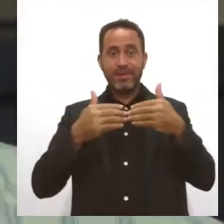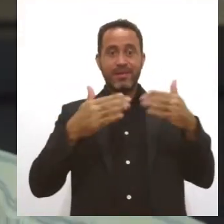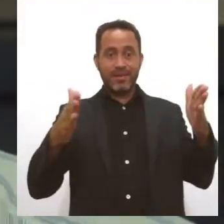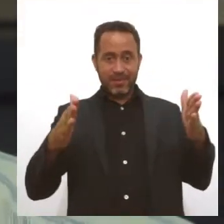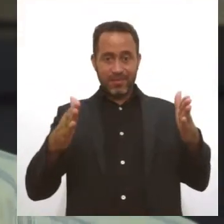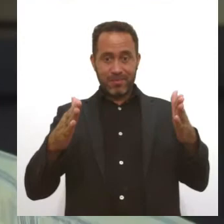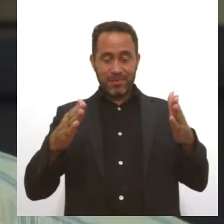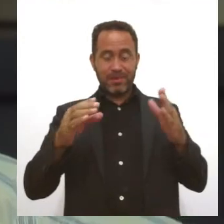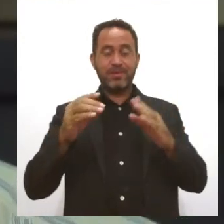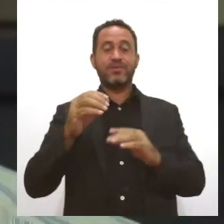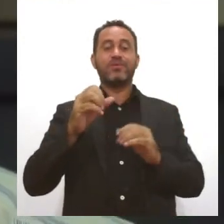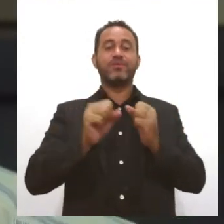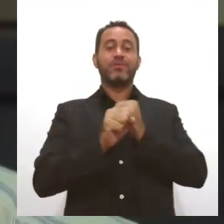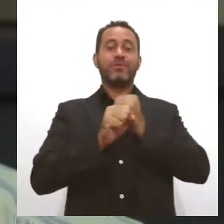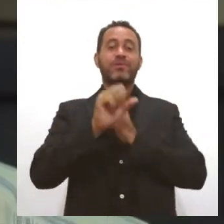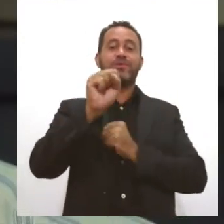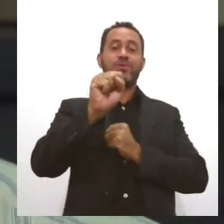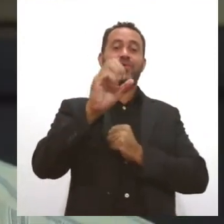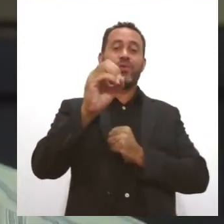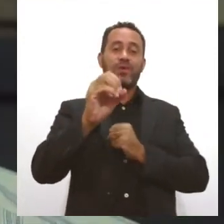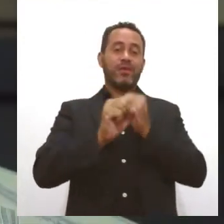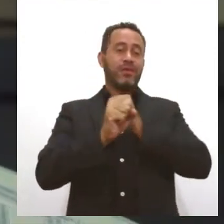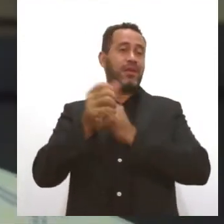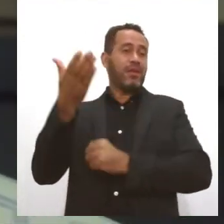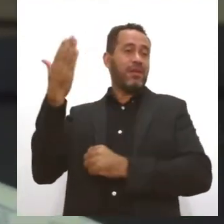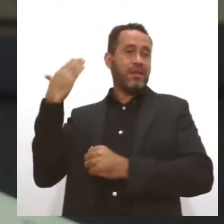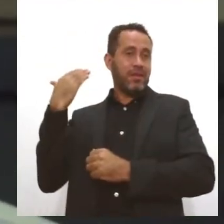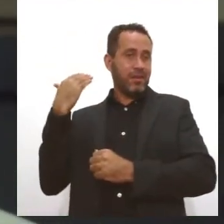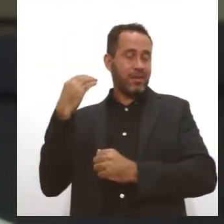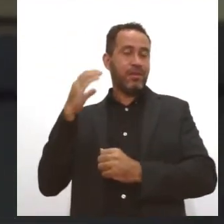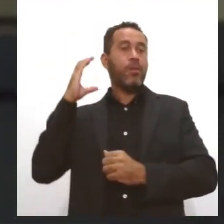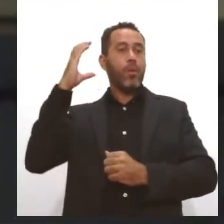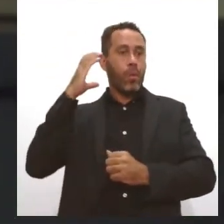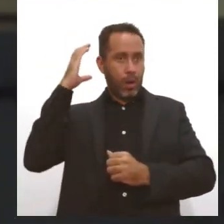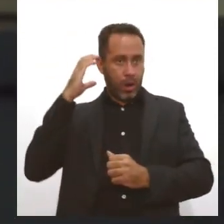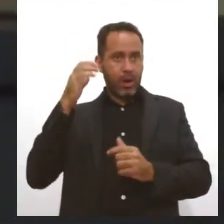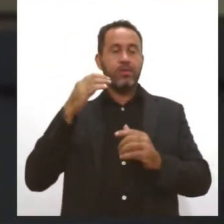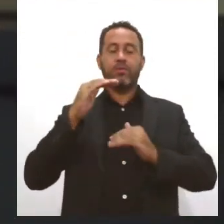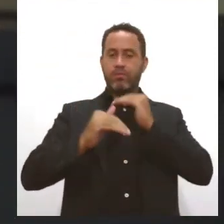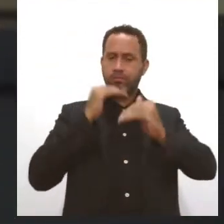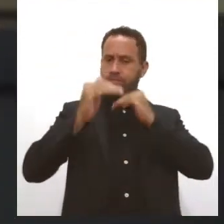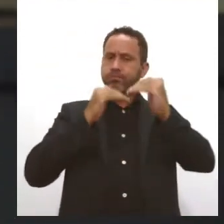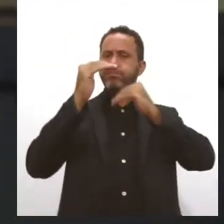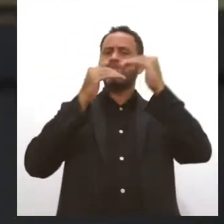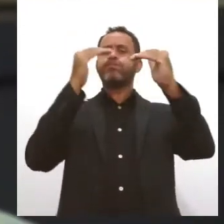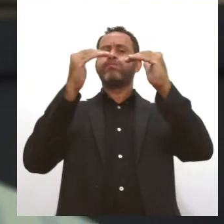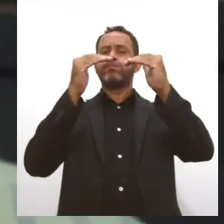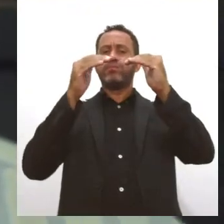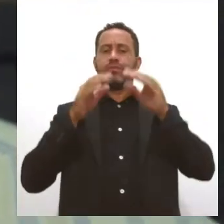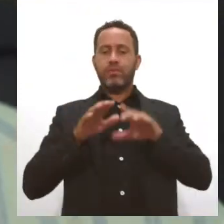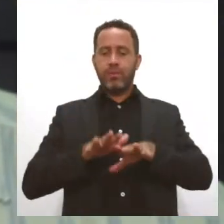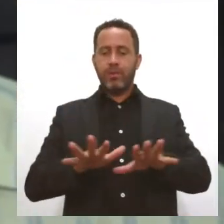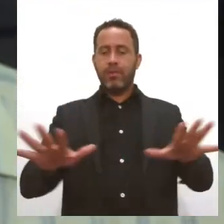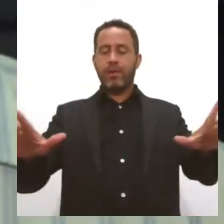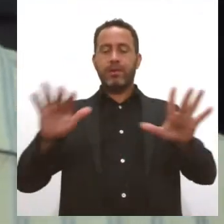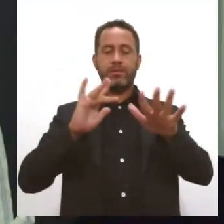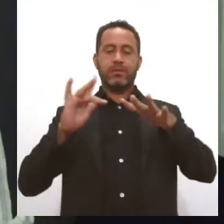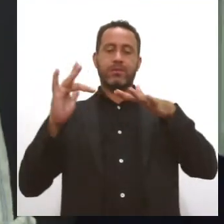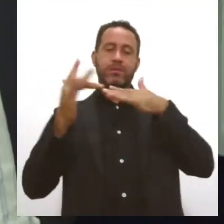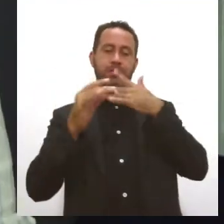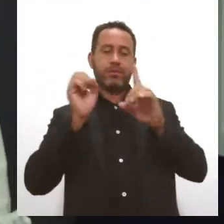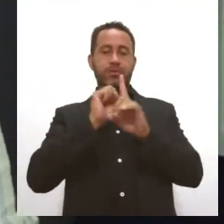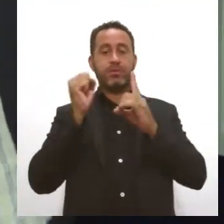na década de 80, o rádio sofreu uma significativa evolução com a ampliação das redes sociais.